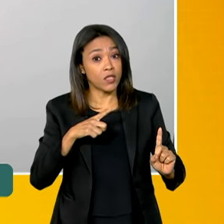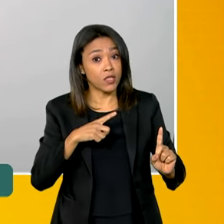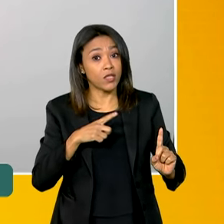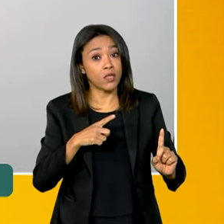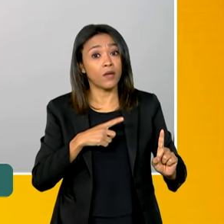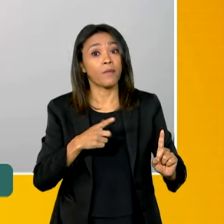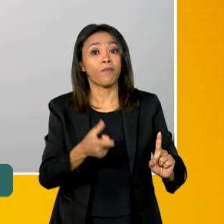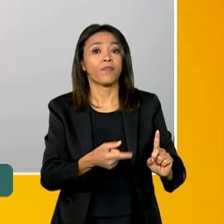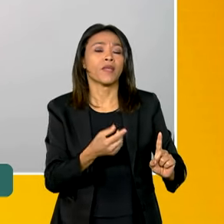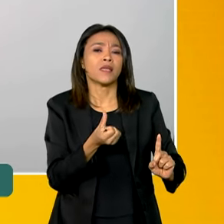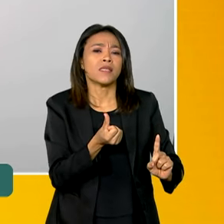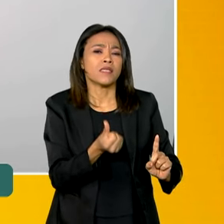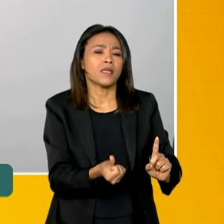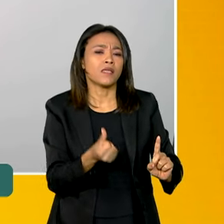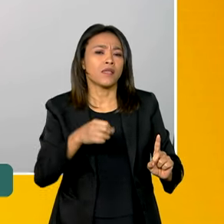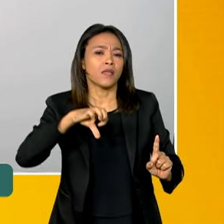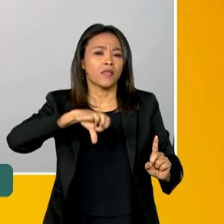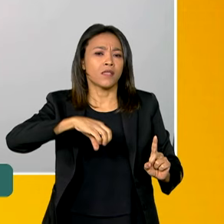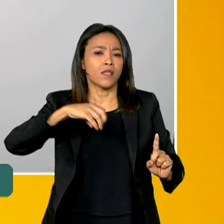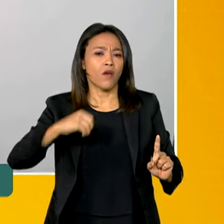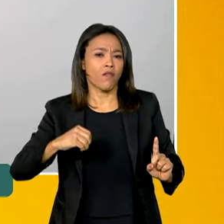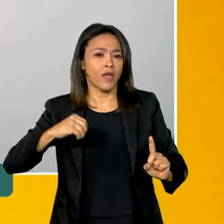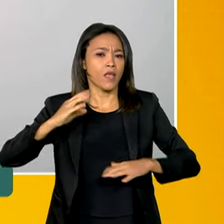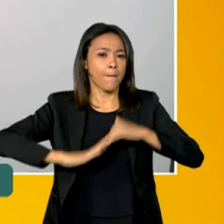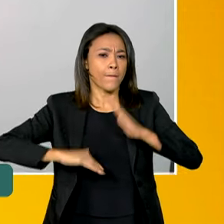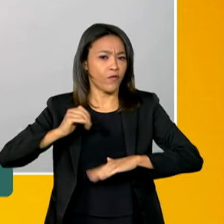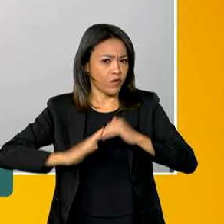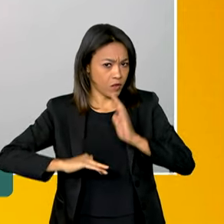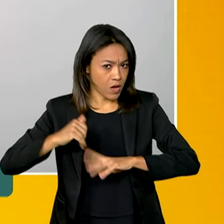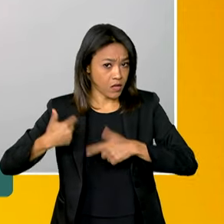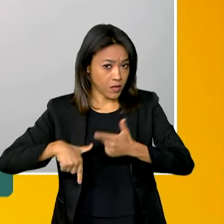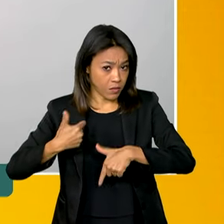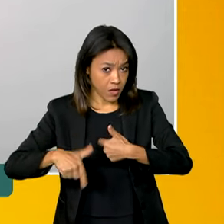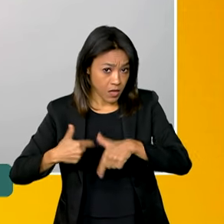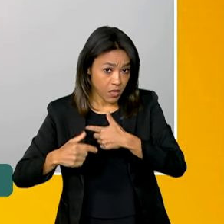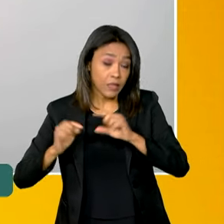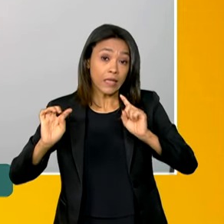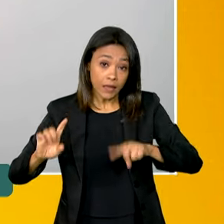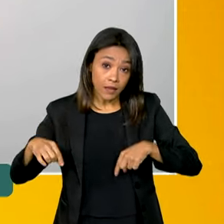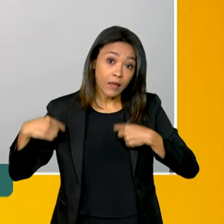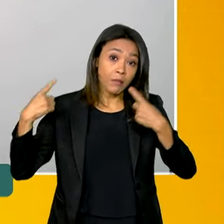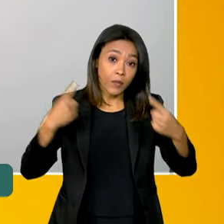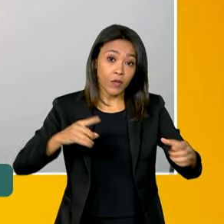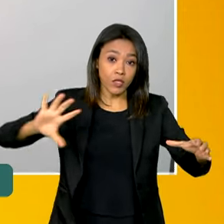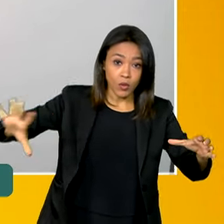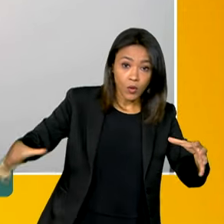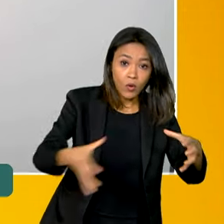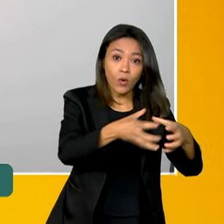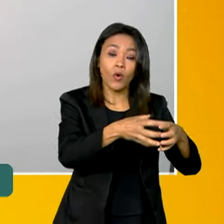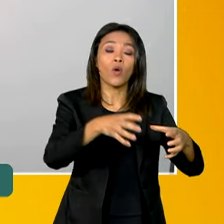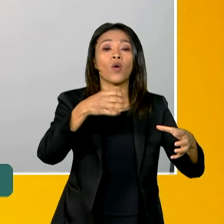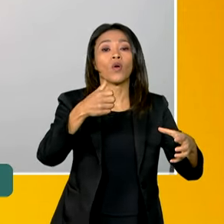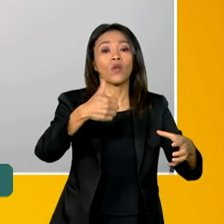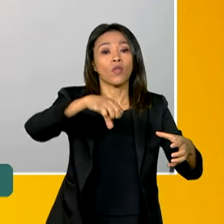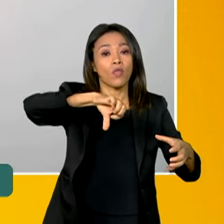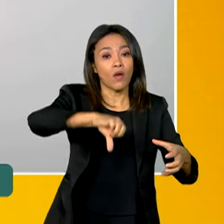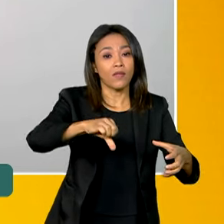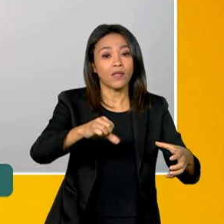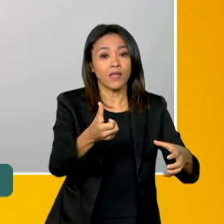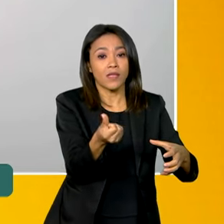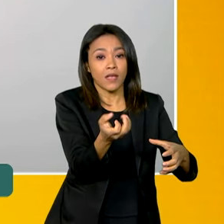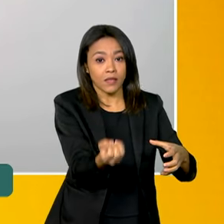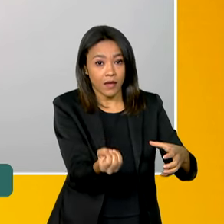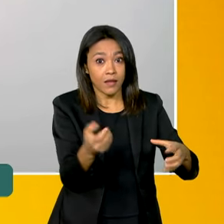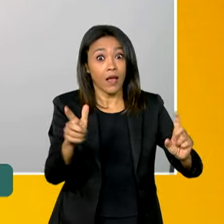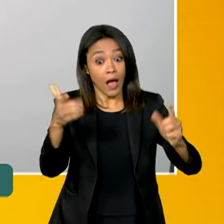uma força de trabalho de 690 profissionais, após a gente acrescentou para 960, e hoje a gente conta